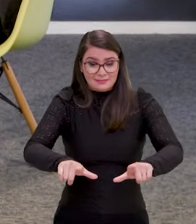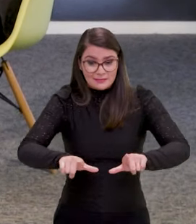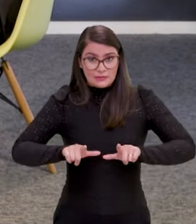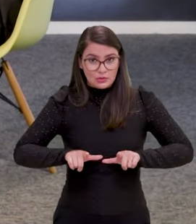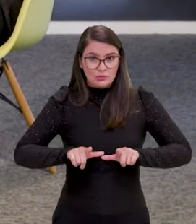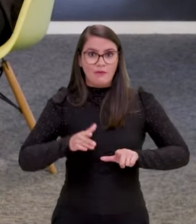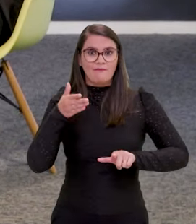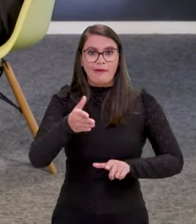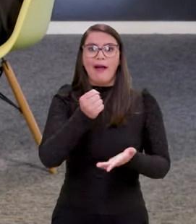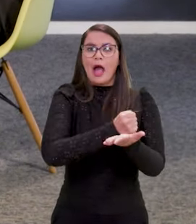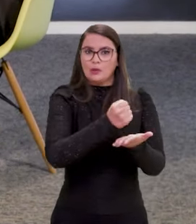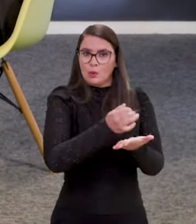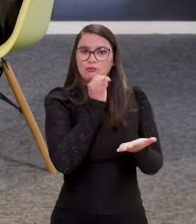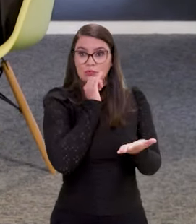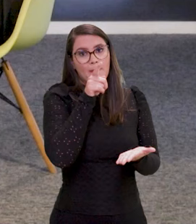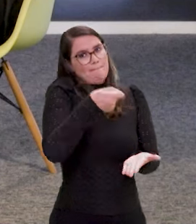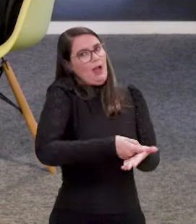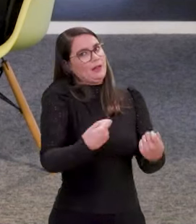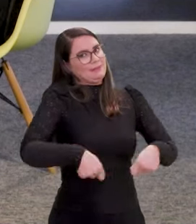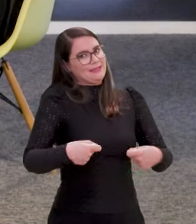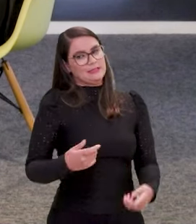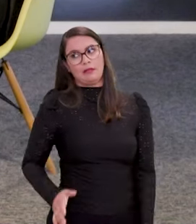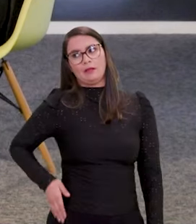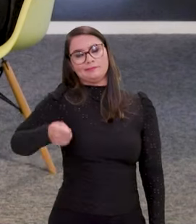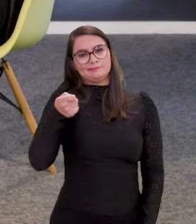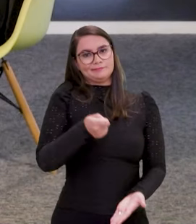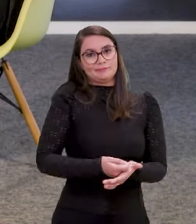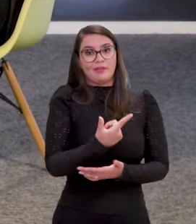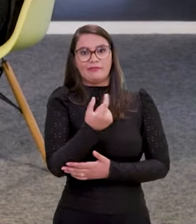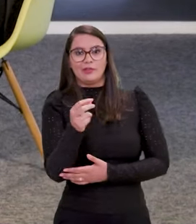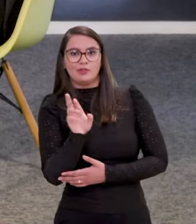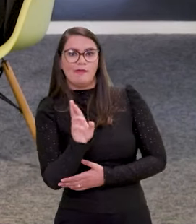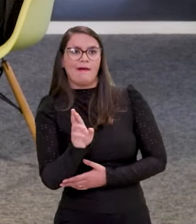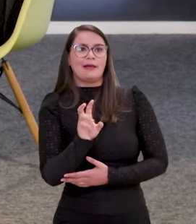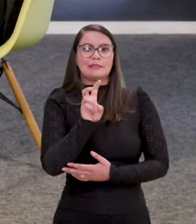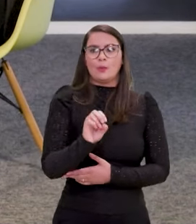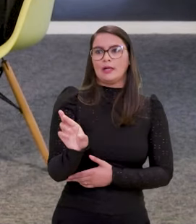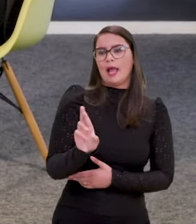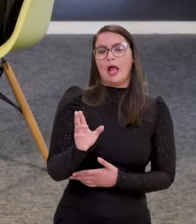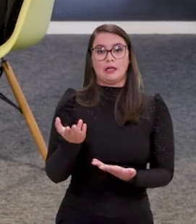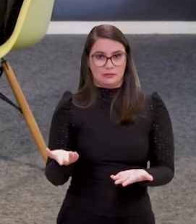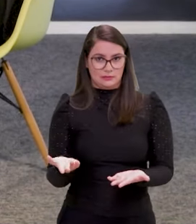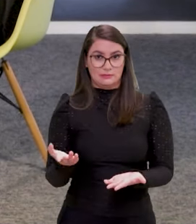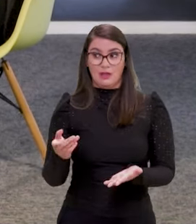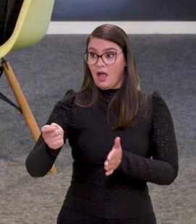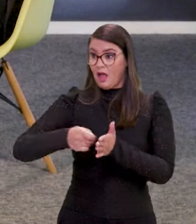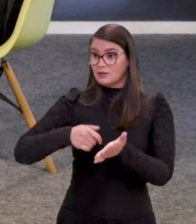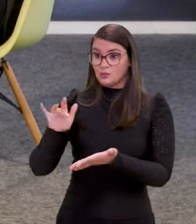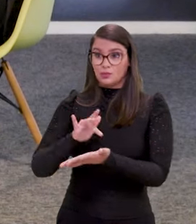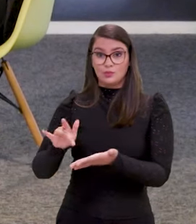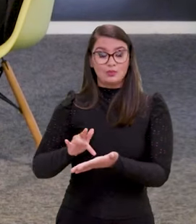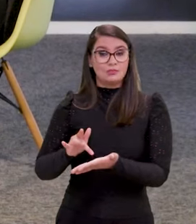que você necessita, você vai a um cartório, por exemplo, você paga. Você gasta, você gasta 20, você gasta 30, você gasta 50 reais. E essa assinatura